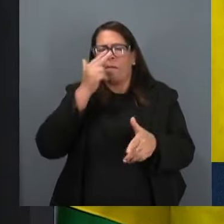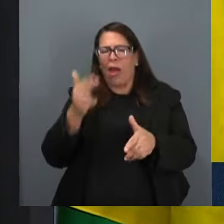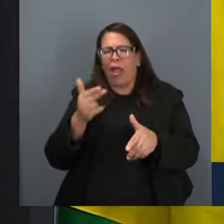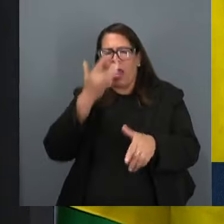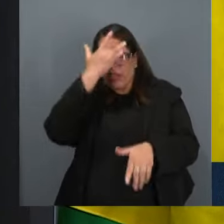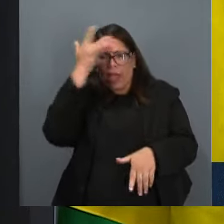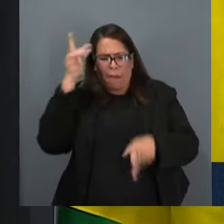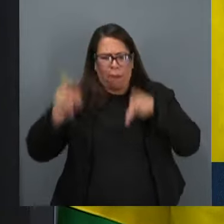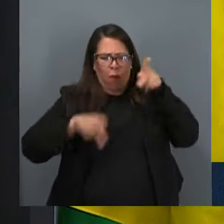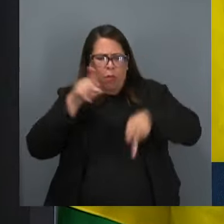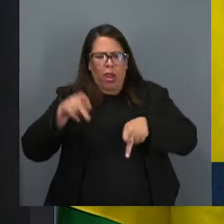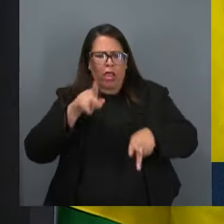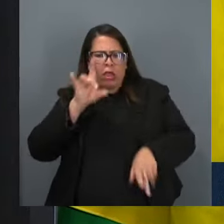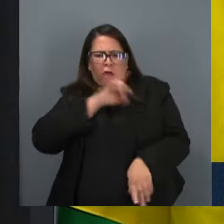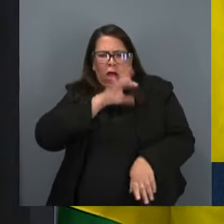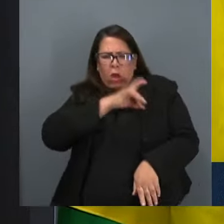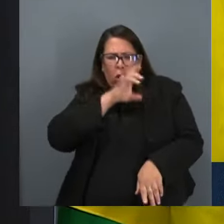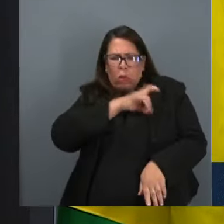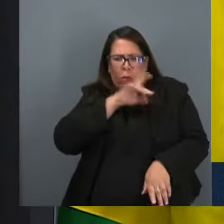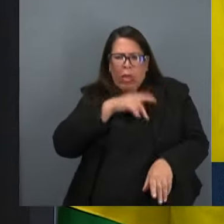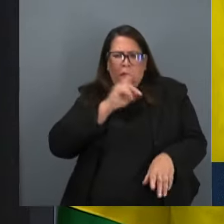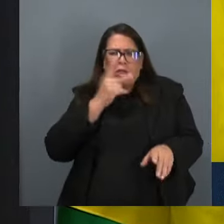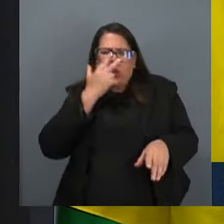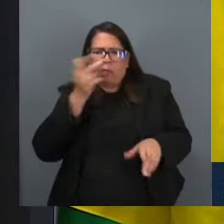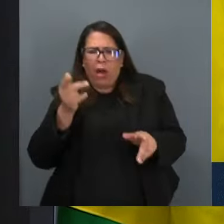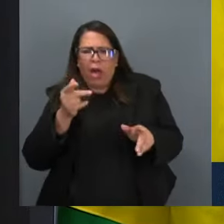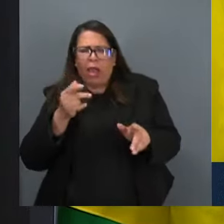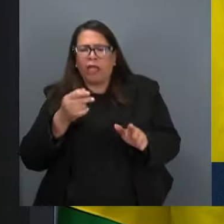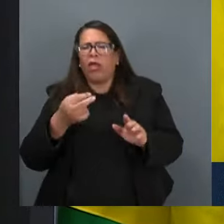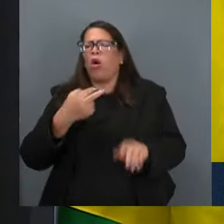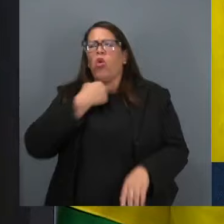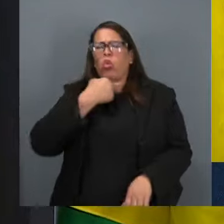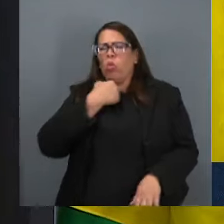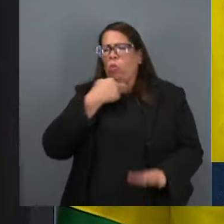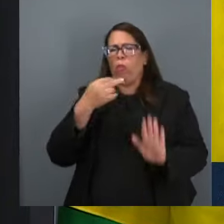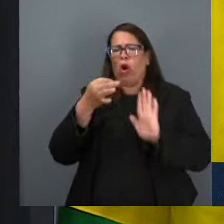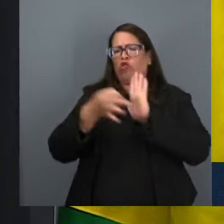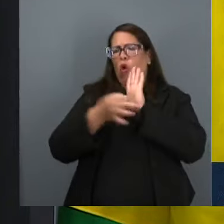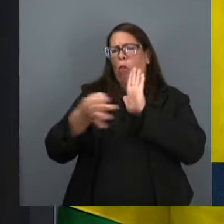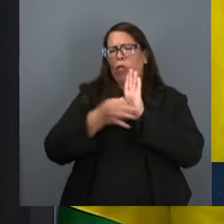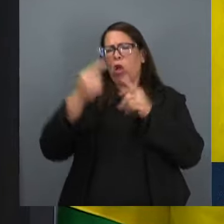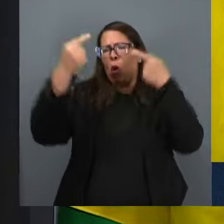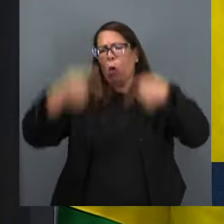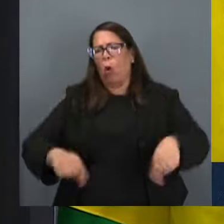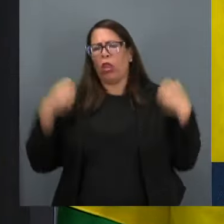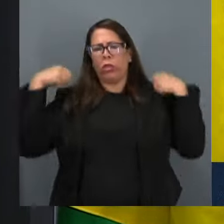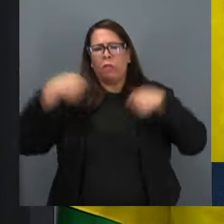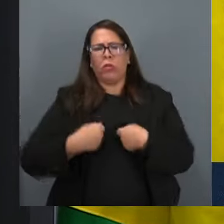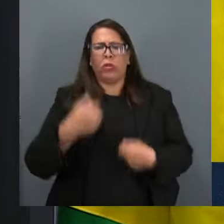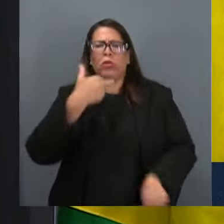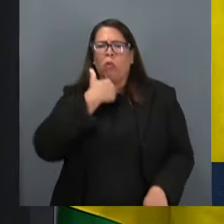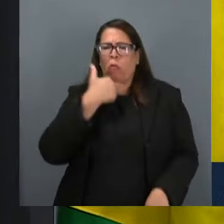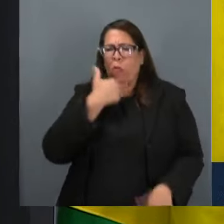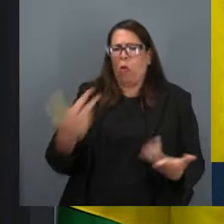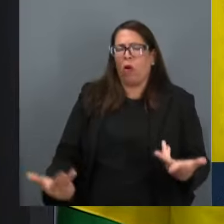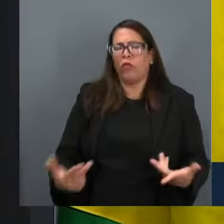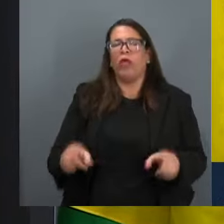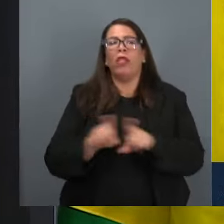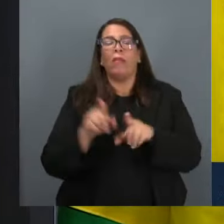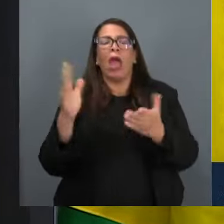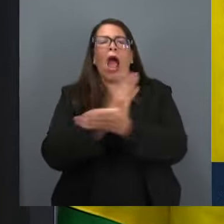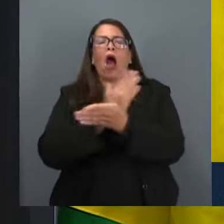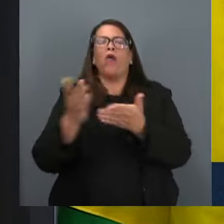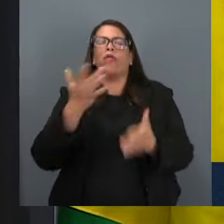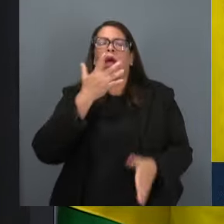população, inibindo qualquer crítica aos ministros. Alguns deles se consideram